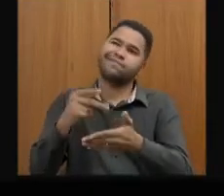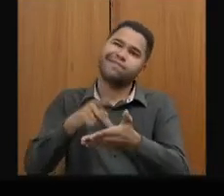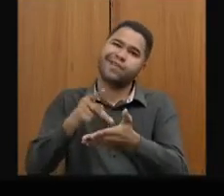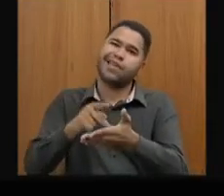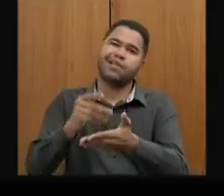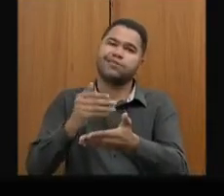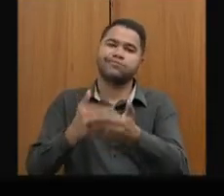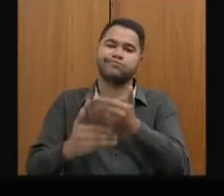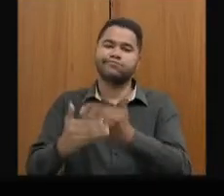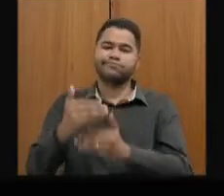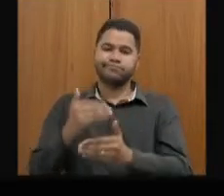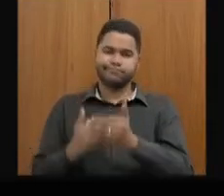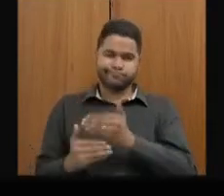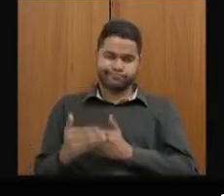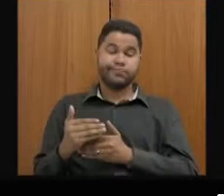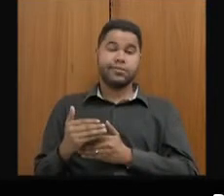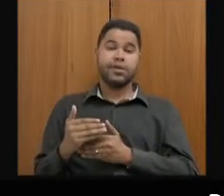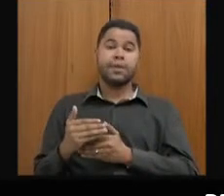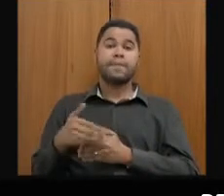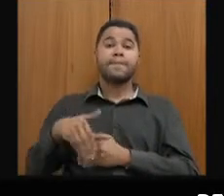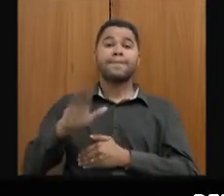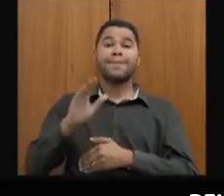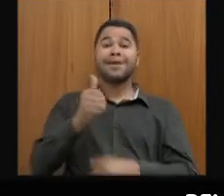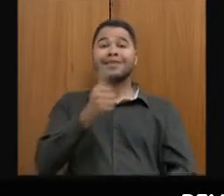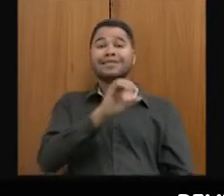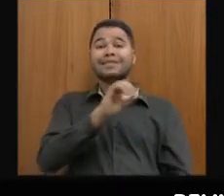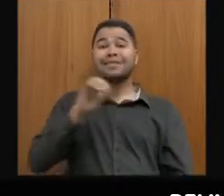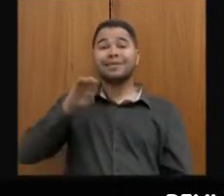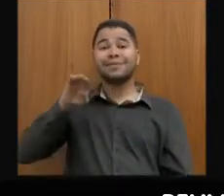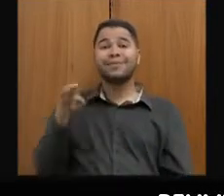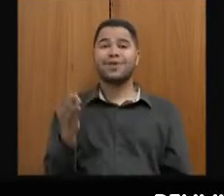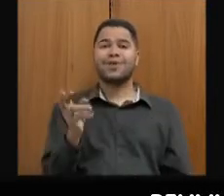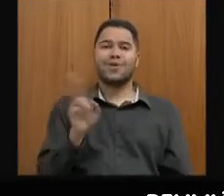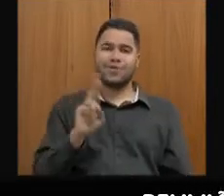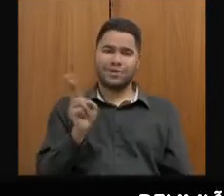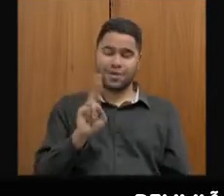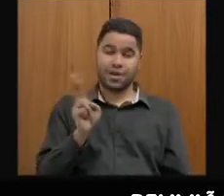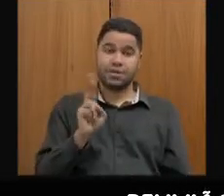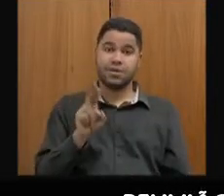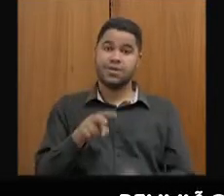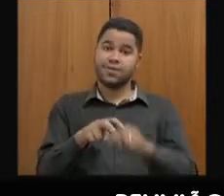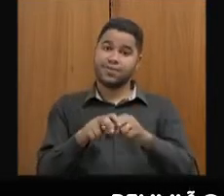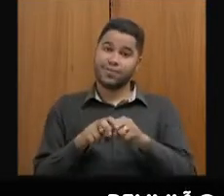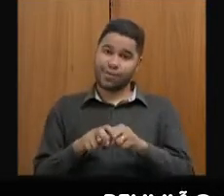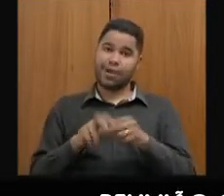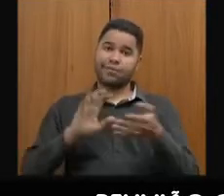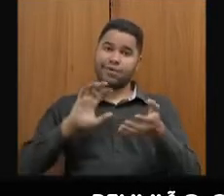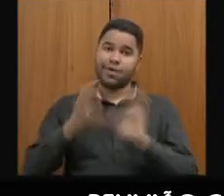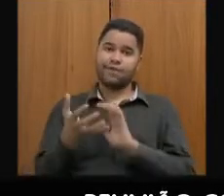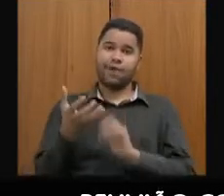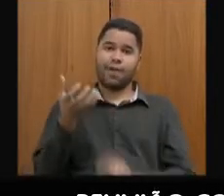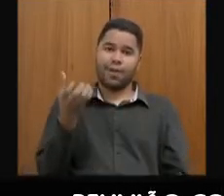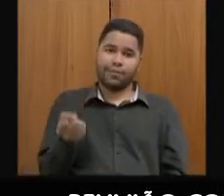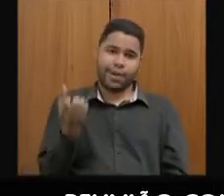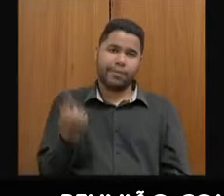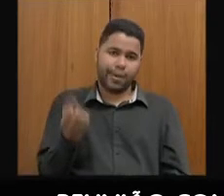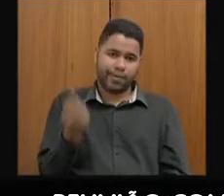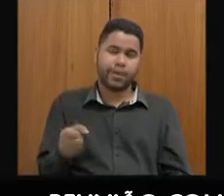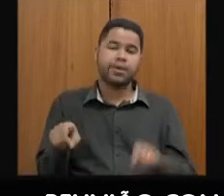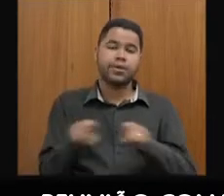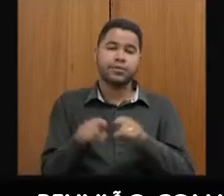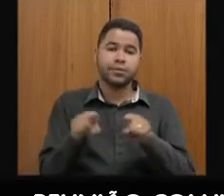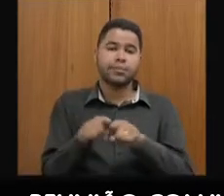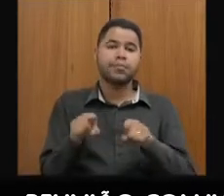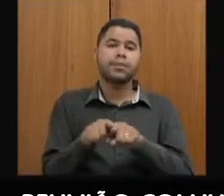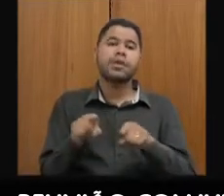assim, do seu déficit setorial em mais de 100 bilhões de reais em função dessa reforma e, além das